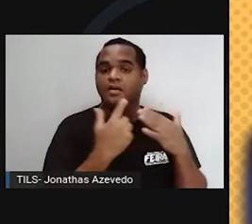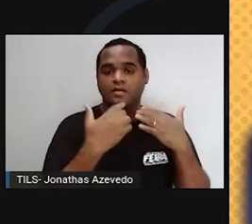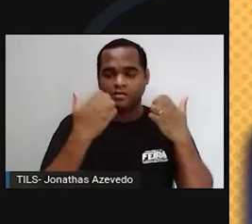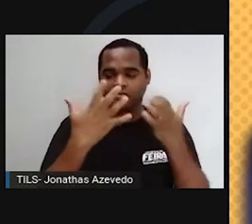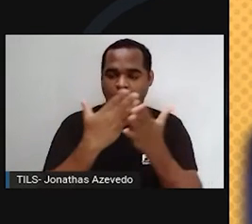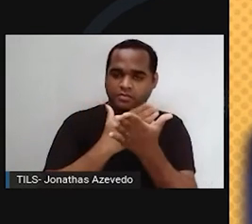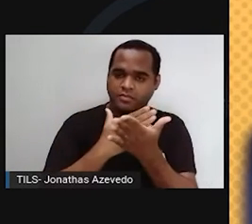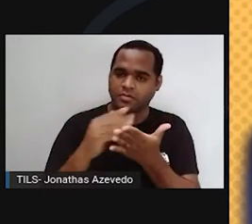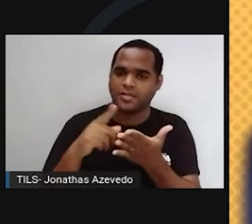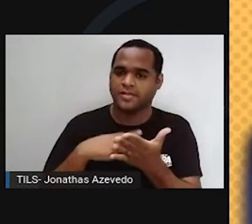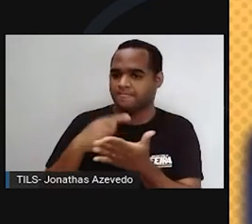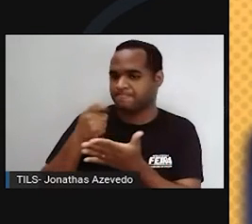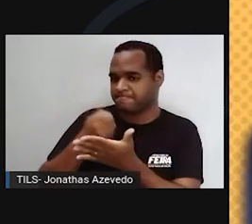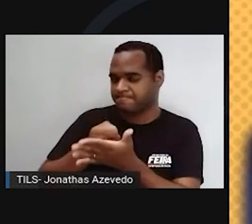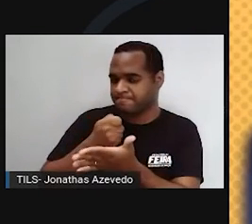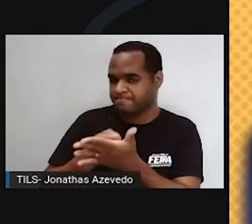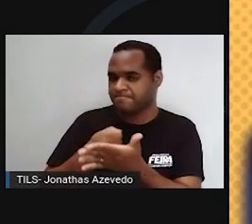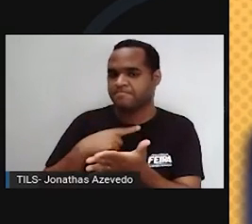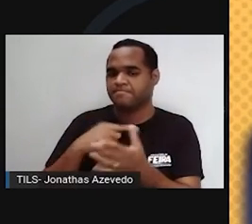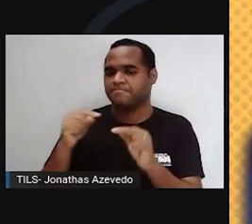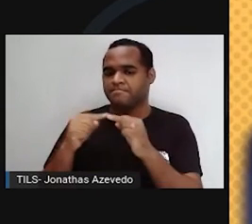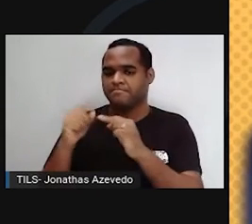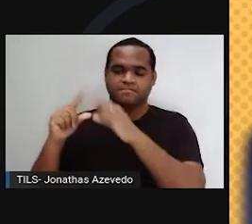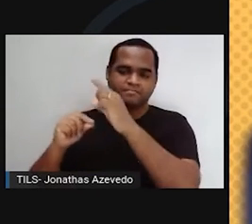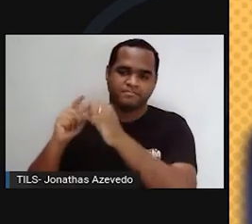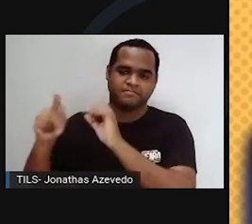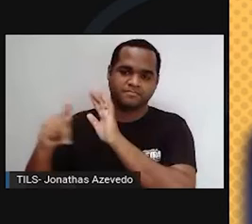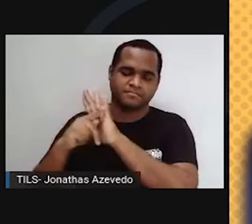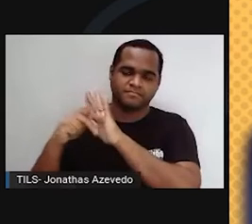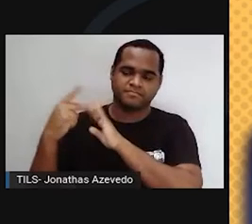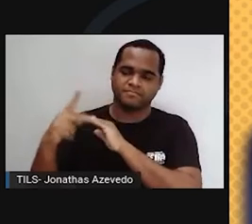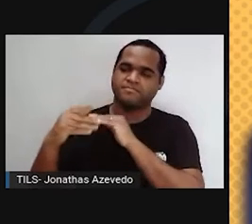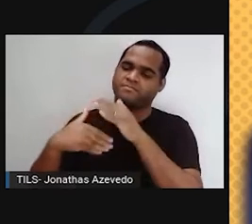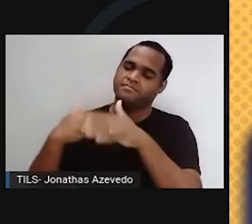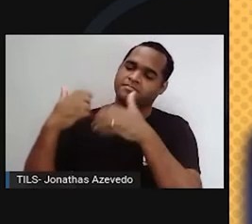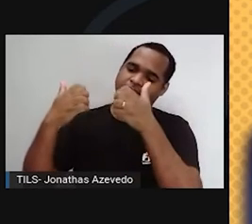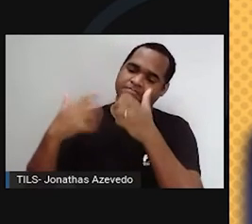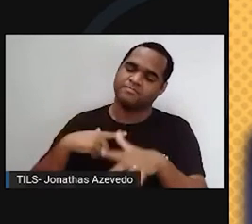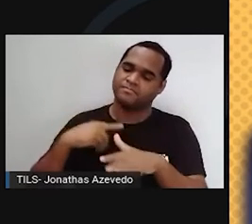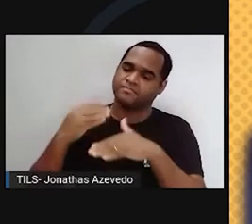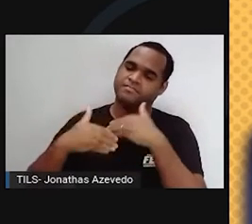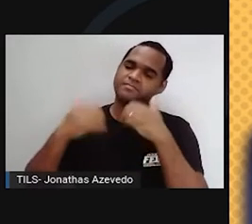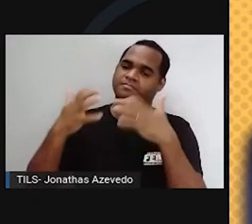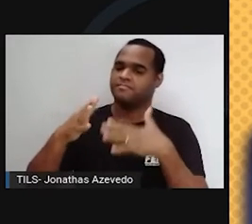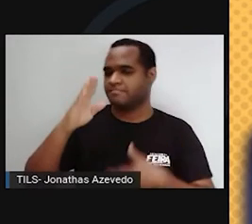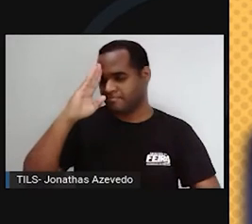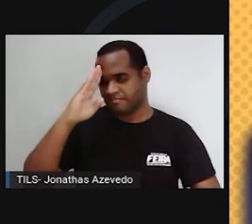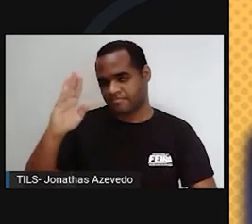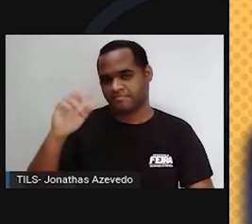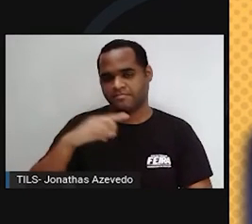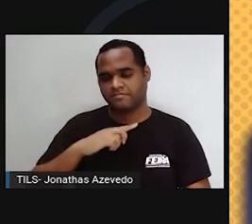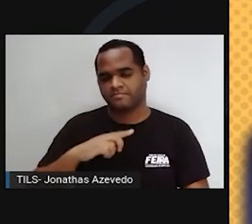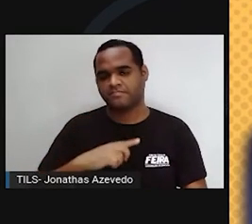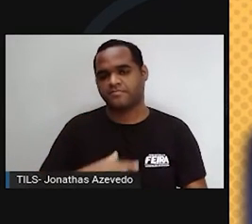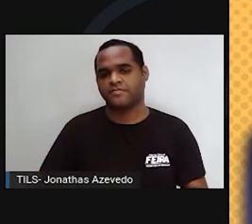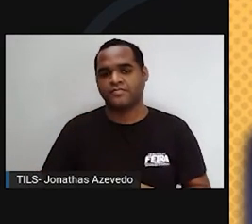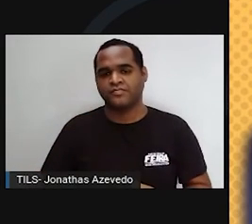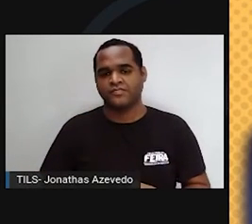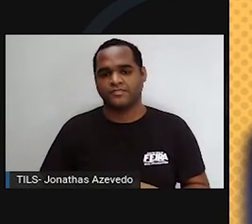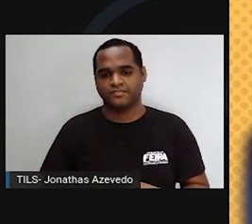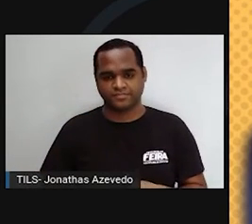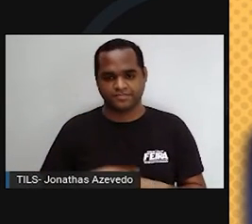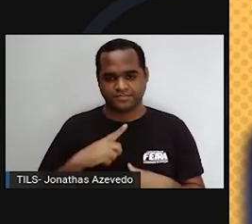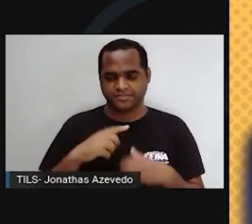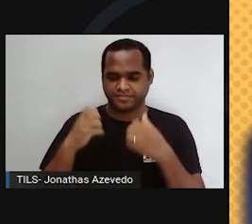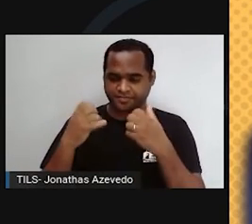referimos ao agregado de gases como protoestrela, e depois como estrela da sequência principal. Como a gravidade faz as